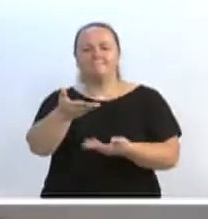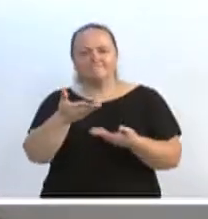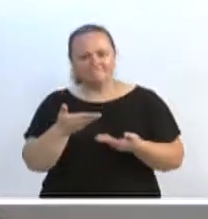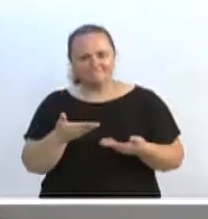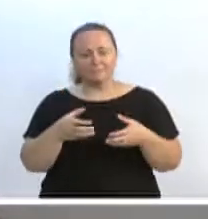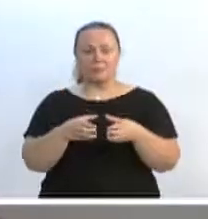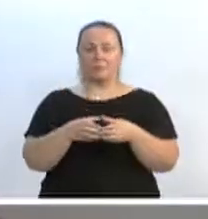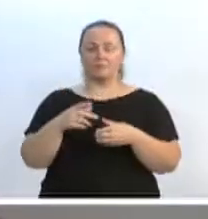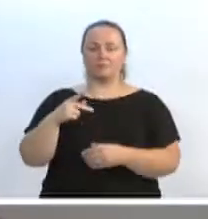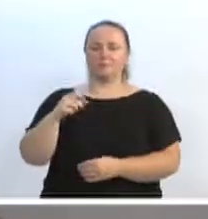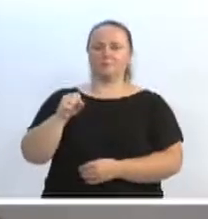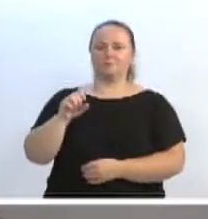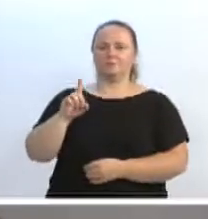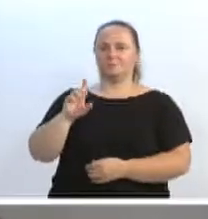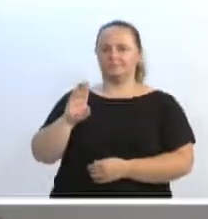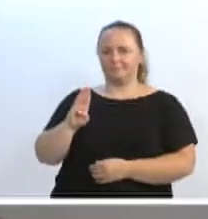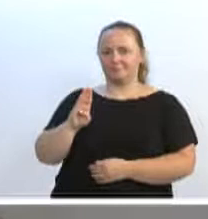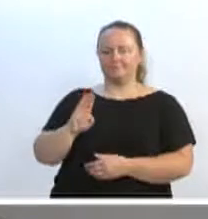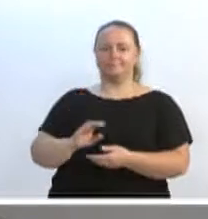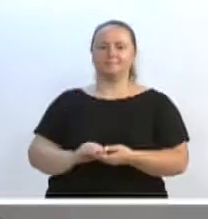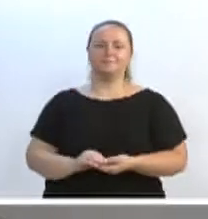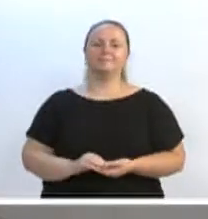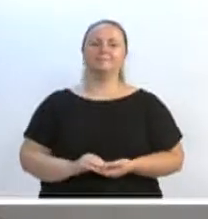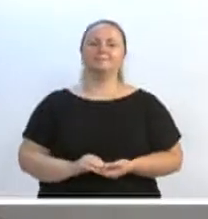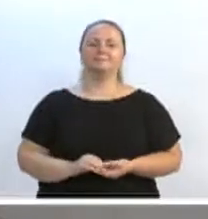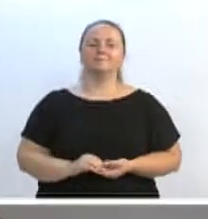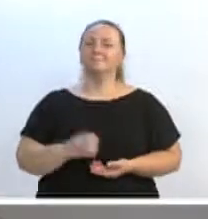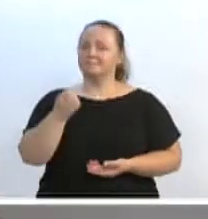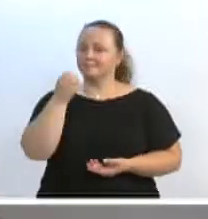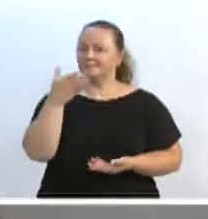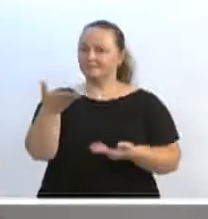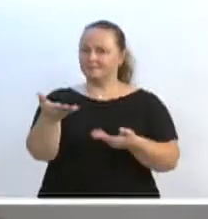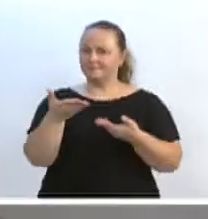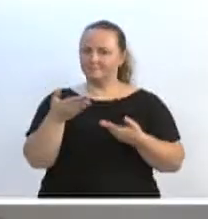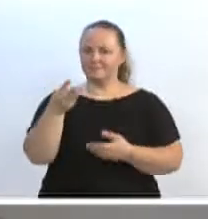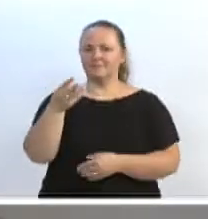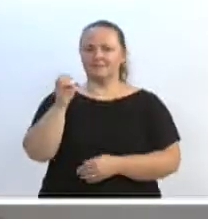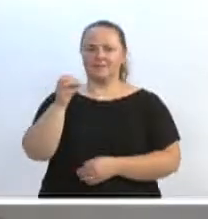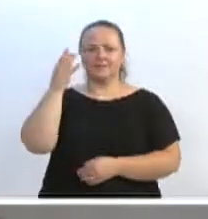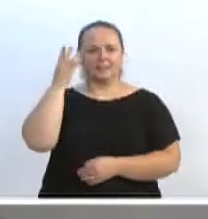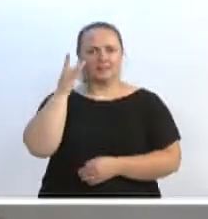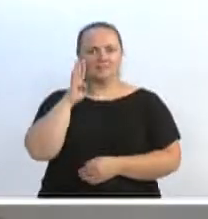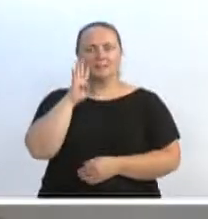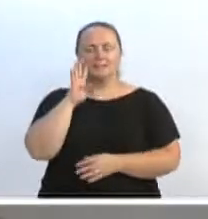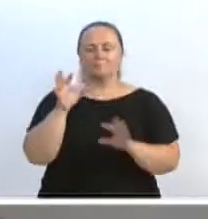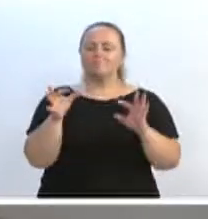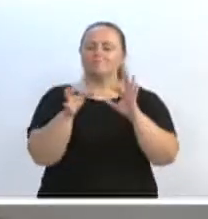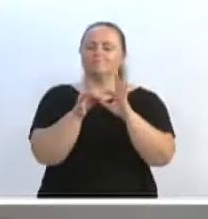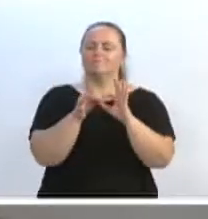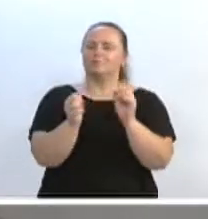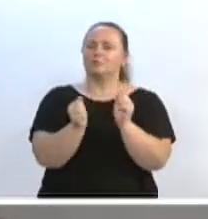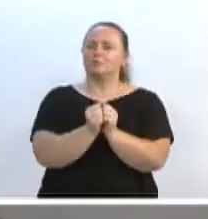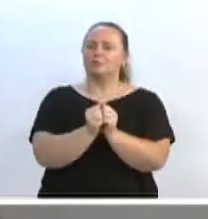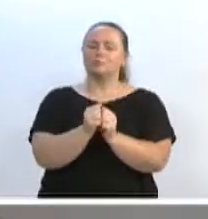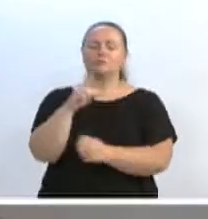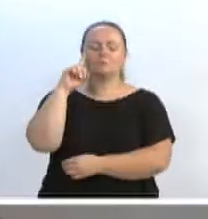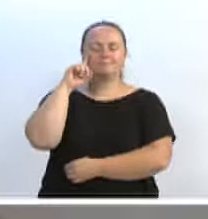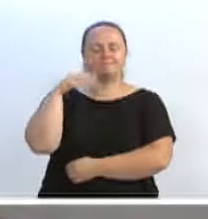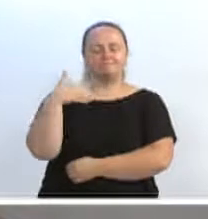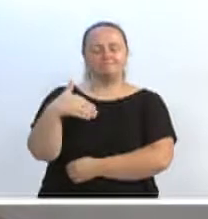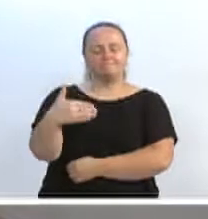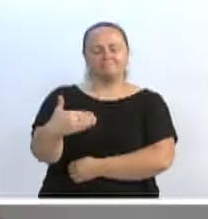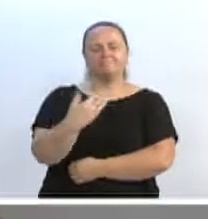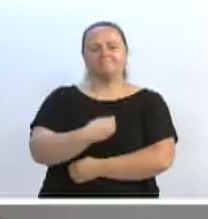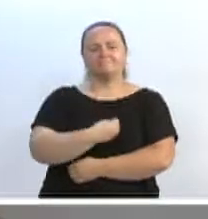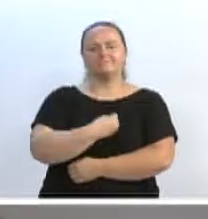bancada do PSTB, a estar aqui há 30 dias também participando da vida do dia a dia dos bluminoenses.